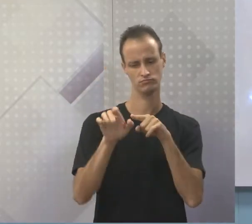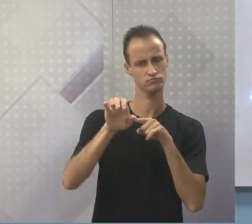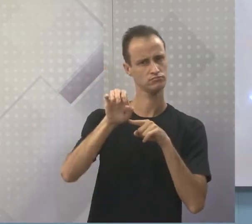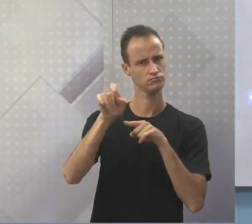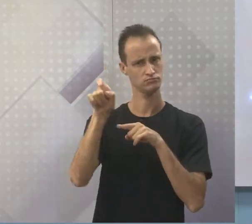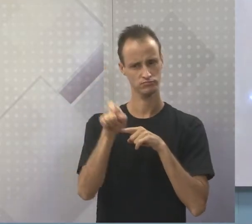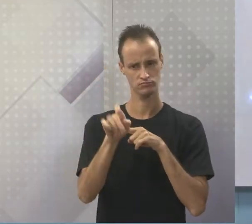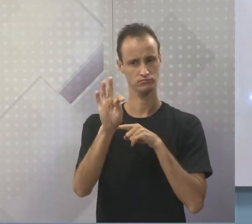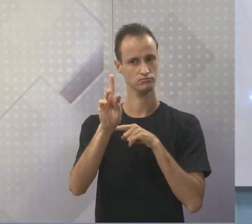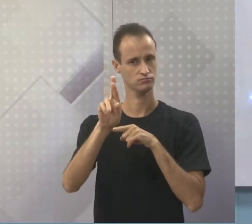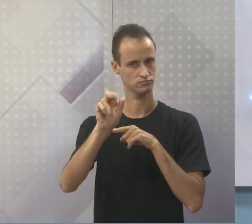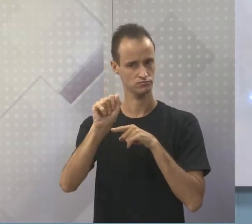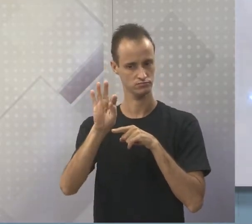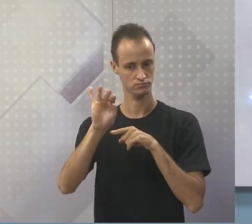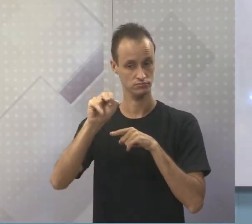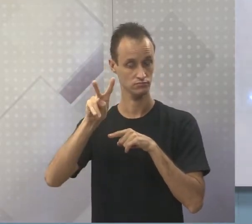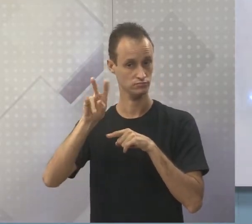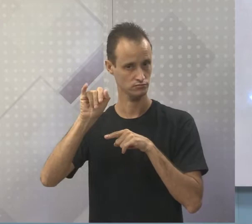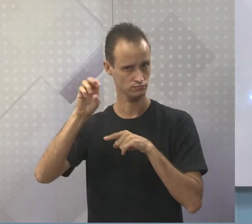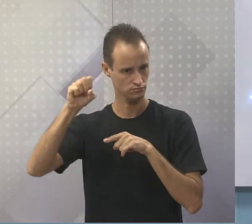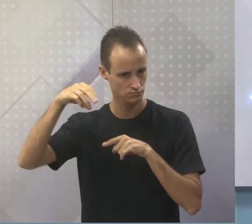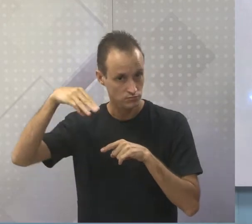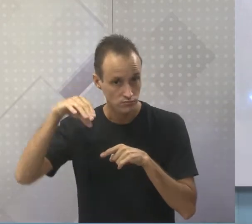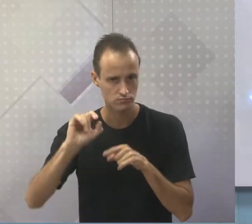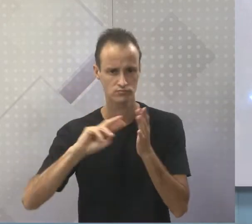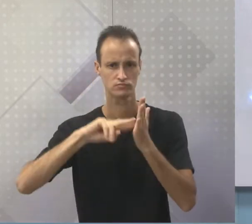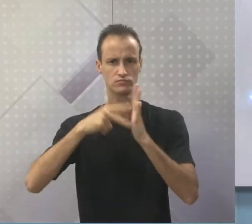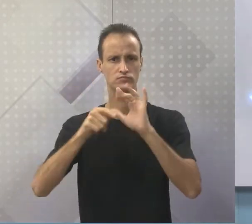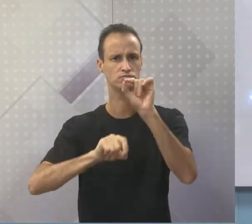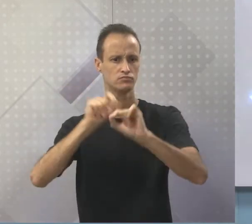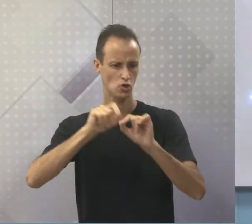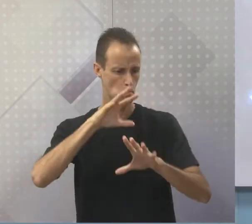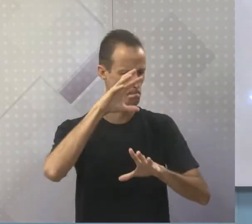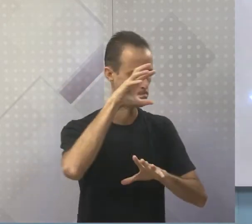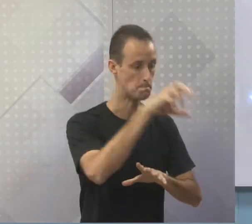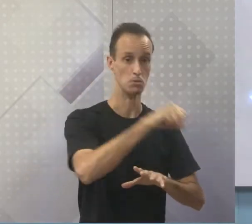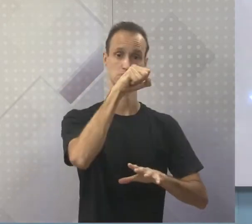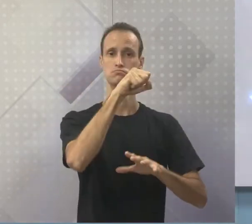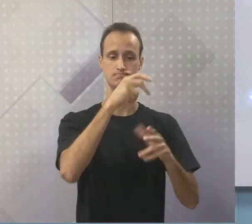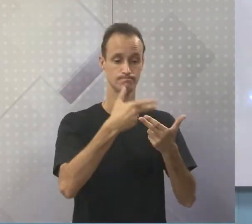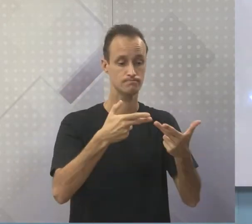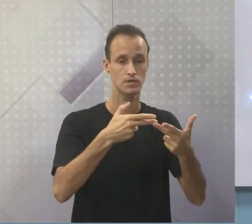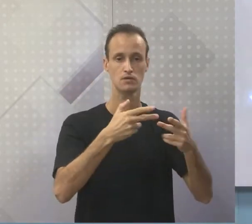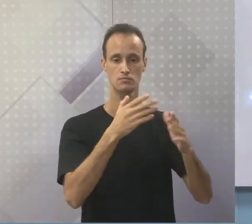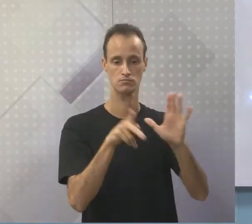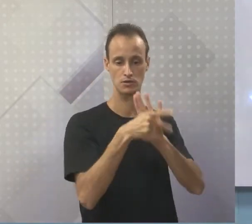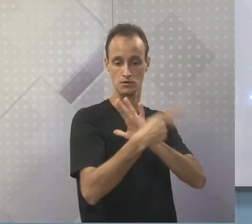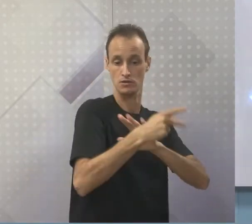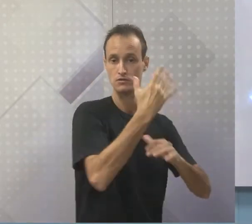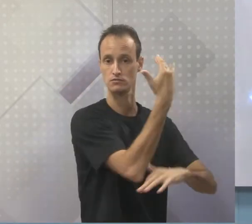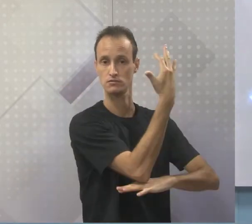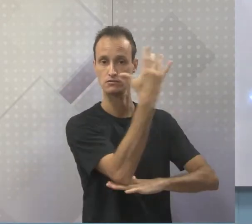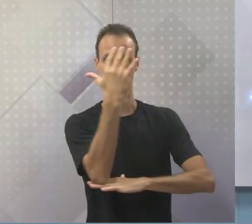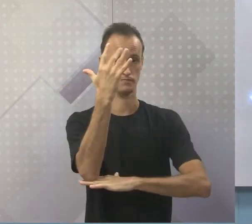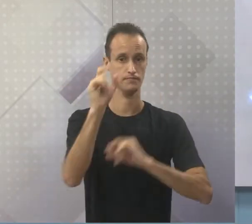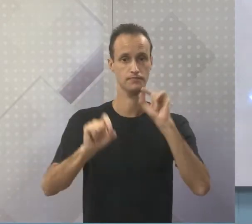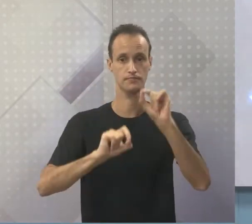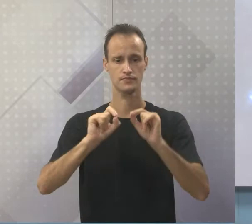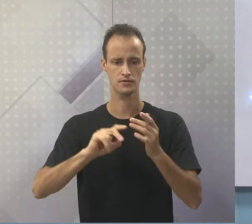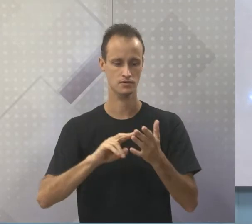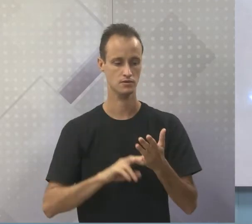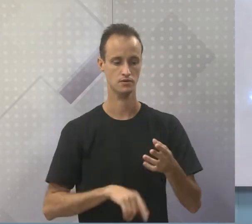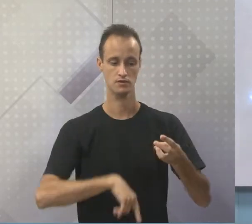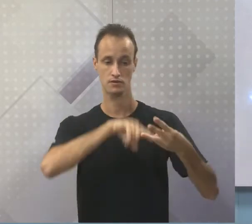Extrativismo é o processo de extrair, extrair a riqueza da natureza. Essa forma de extração, ela é